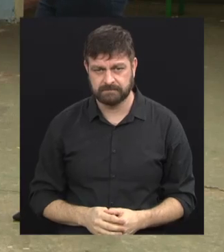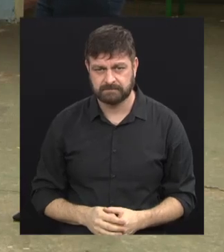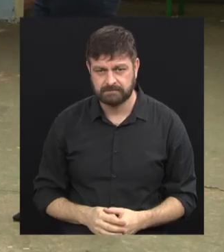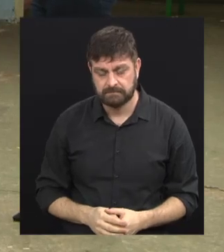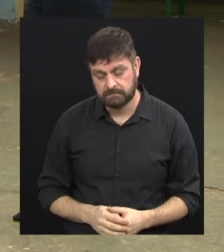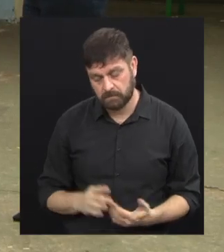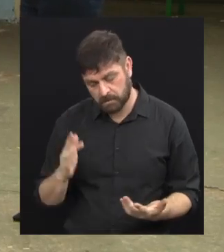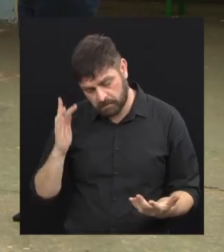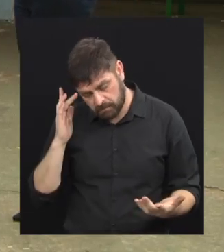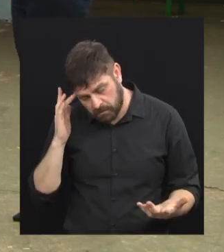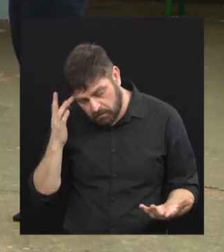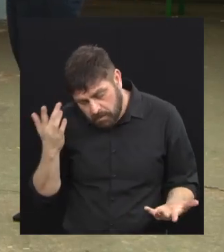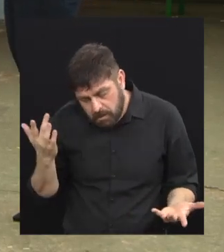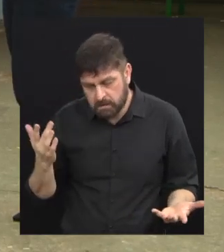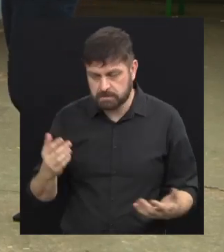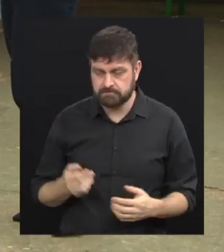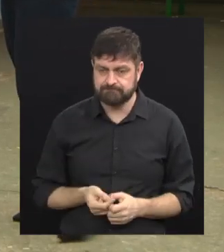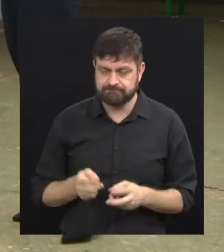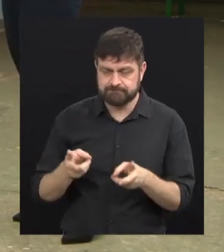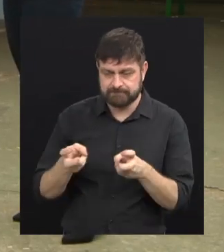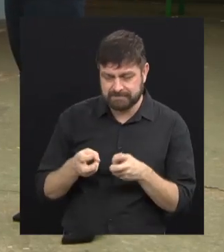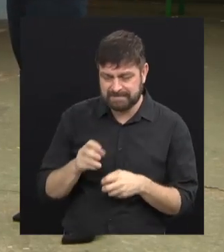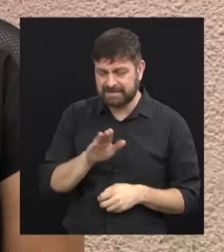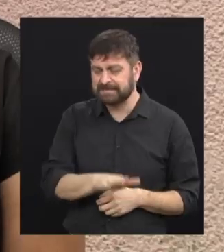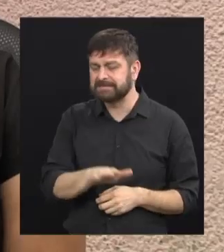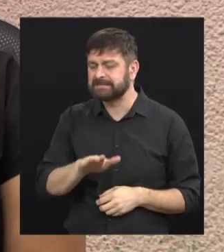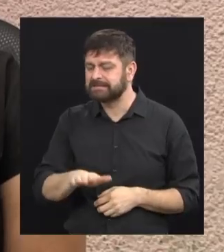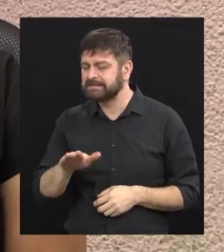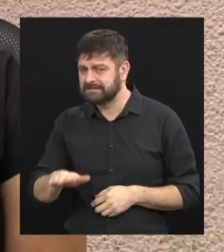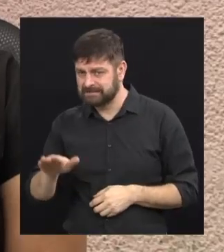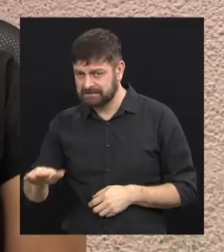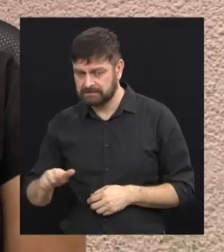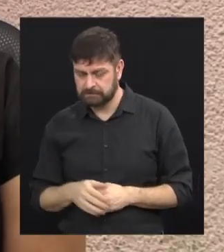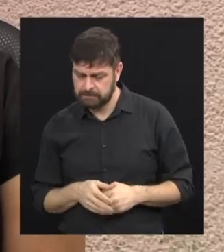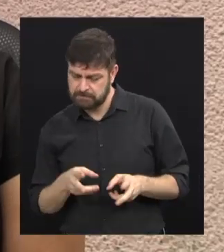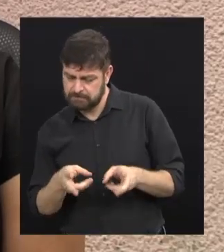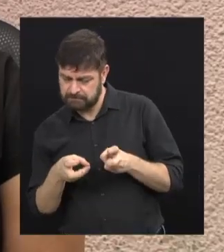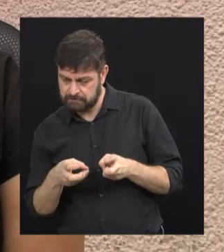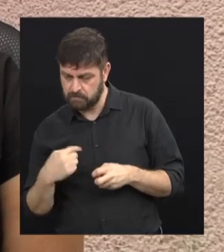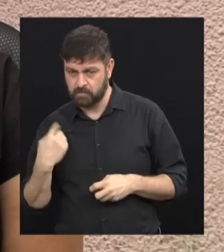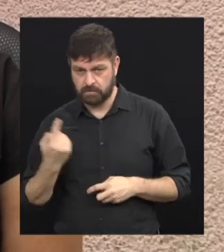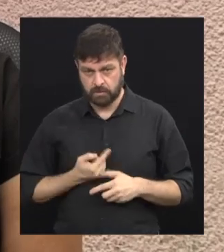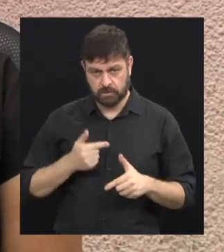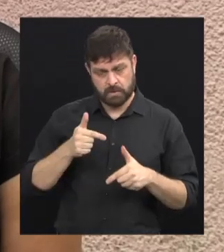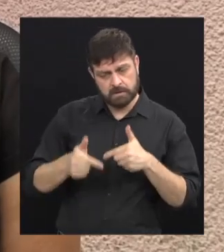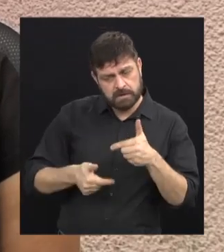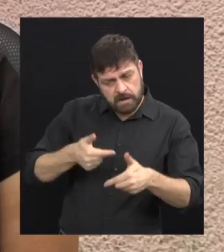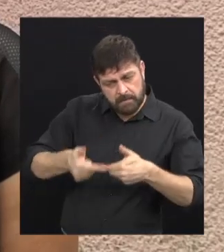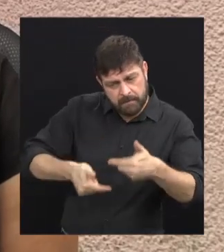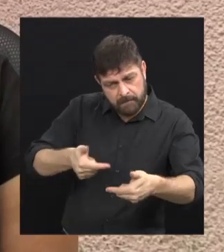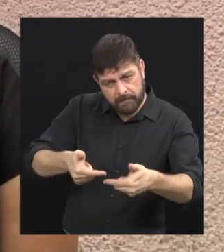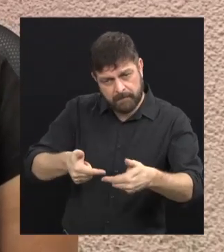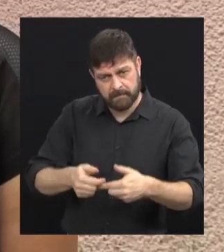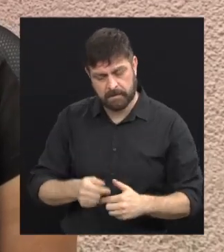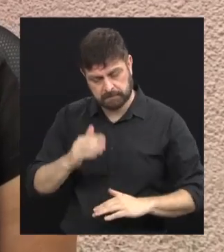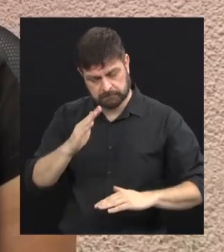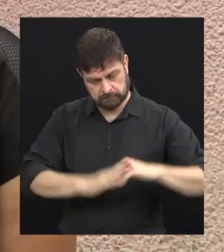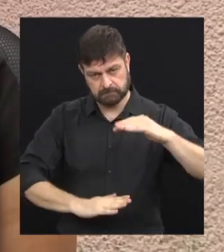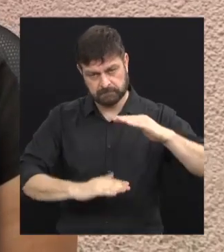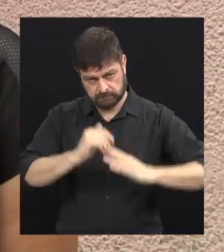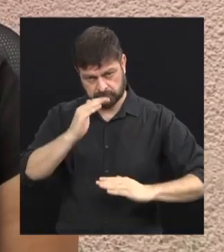Olha, eu vejo muito pelas crianças, né? O trabalho que a gente executa,